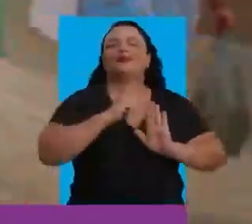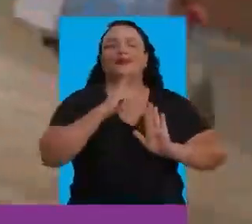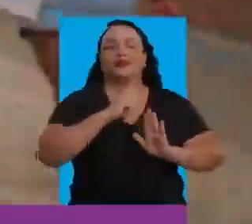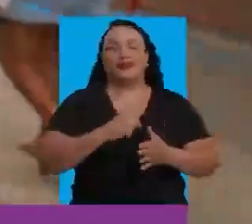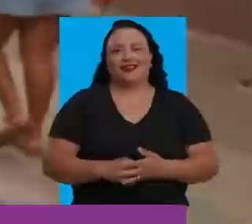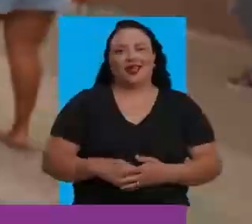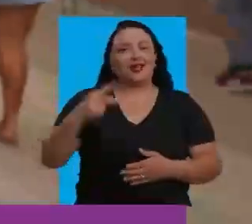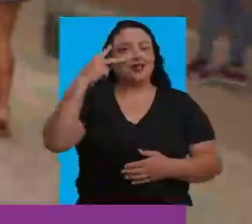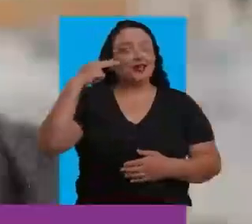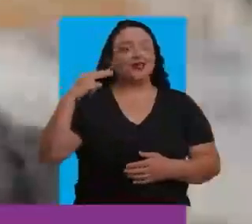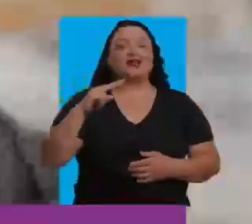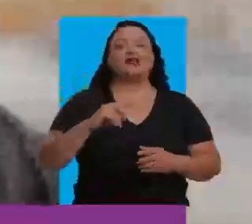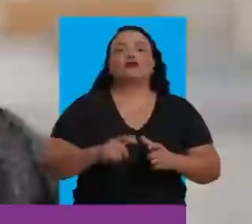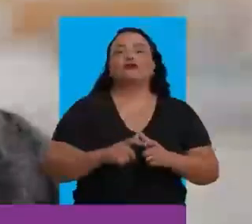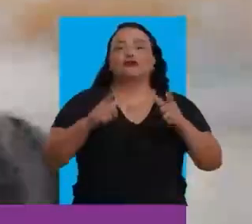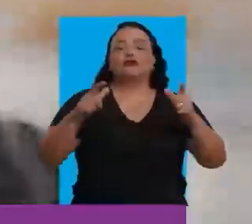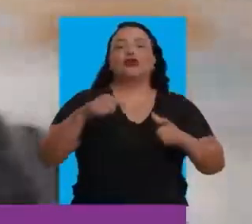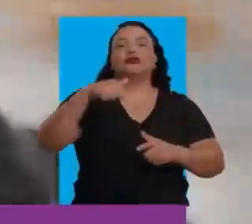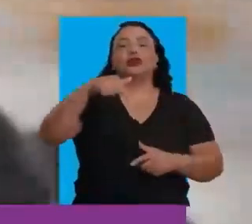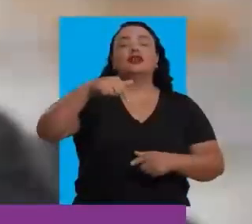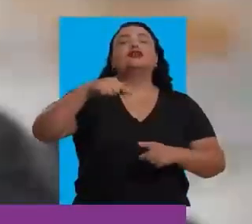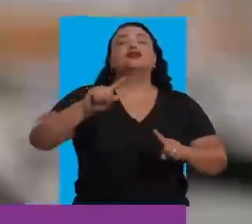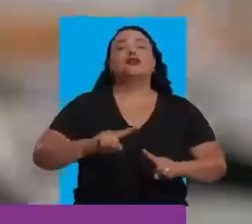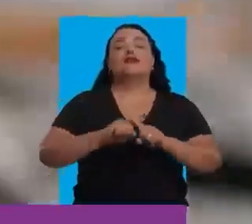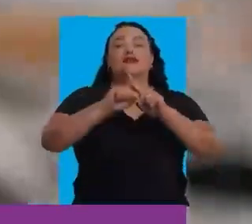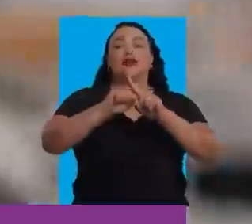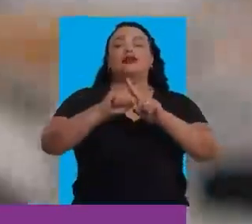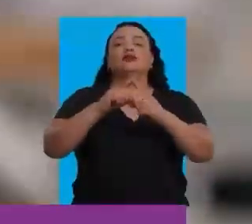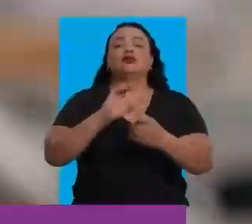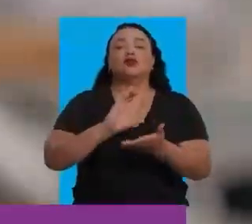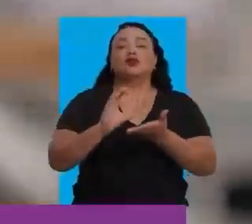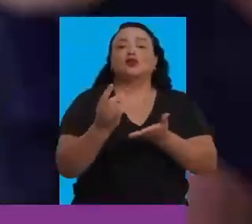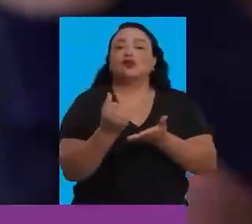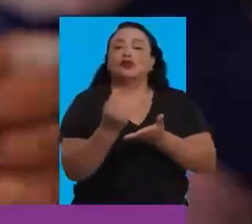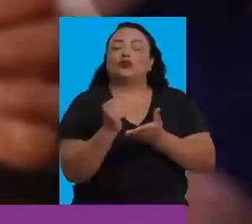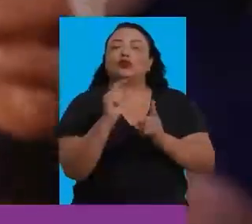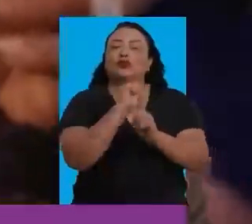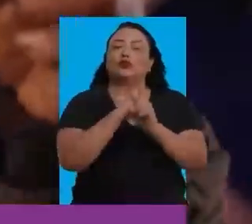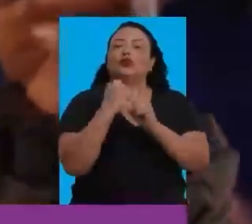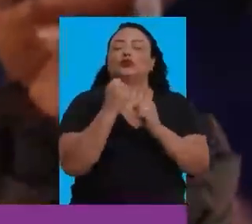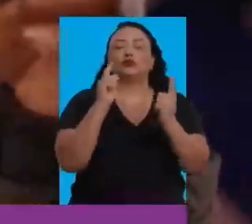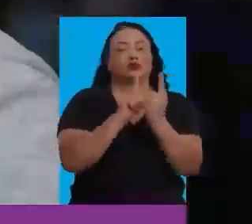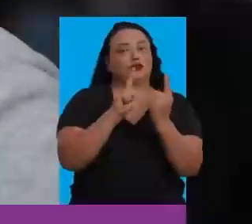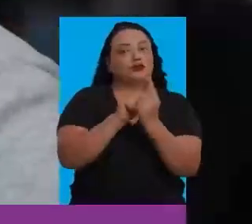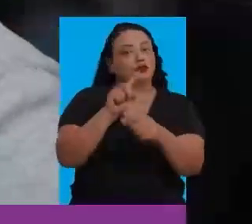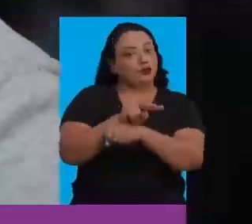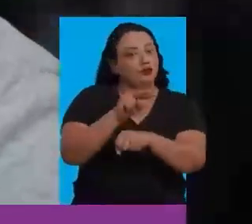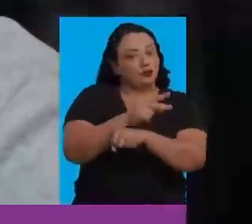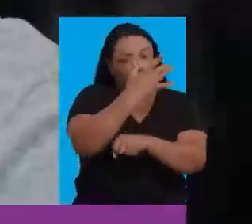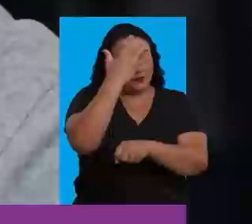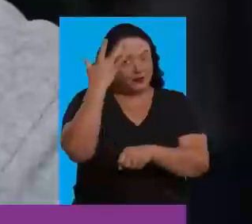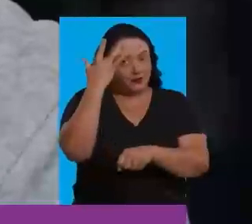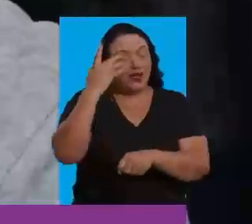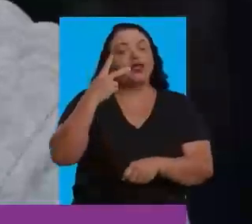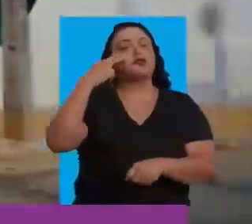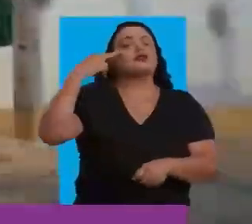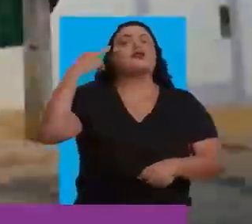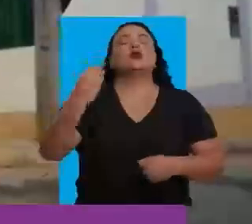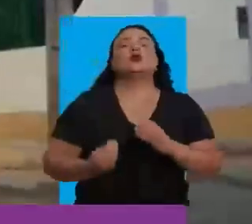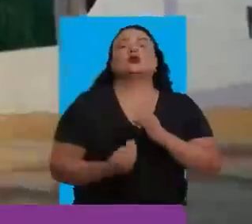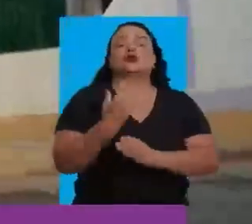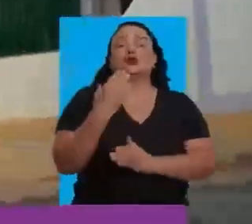projetos para a nossa cidade. Com Sheila, Conquista aumentou em sete vezes o orçamento da assistência social, que é o cuidado com quem mais precisa.